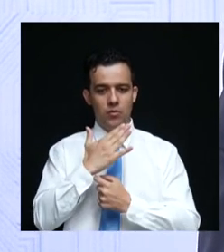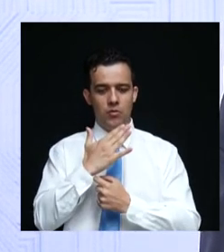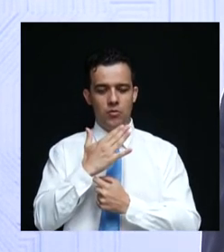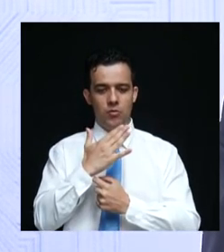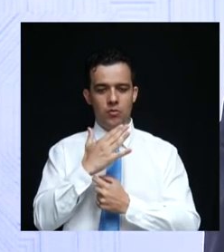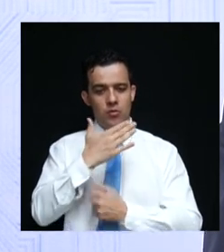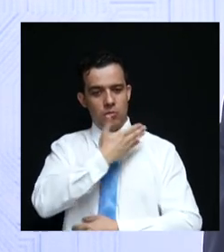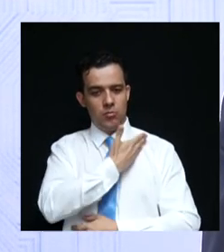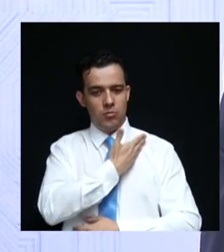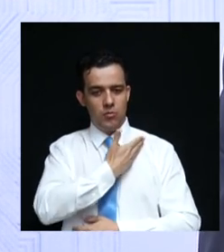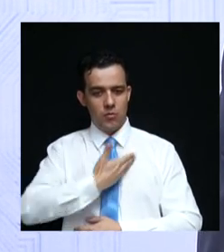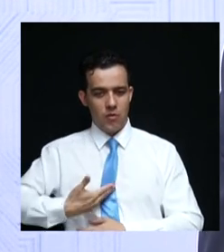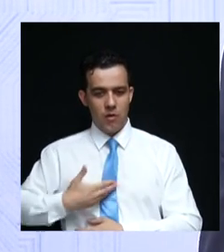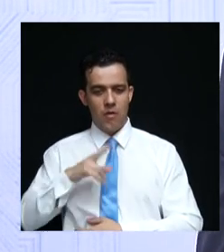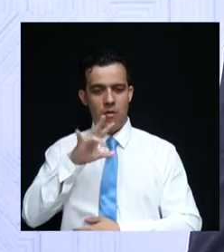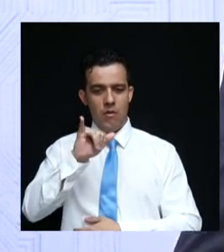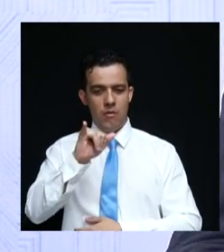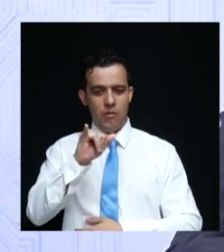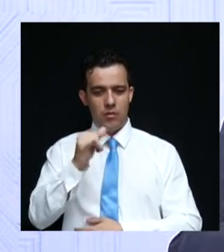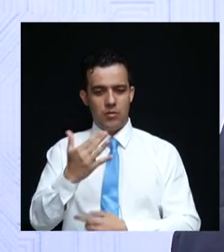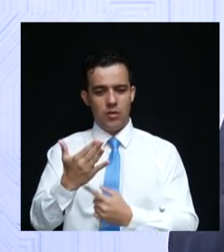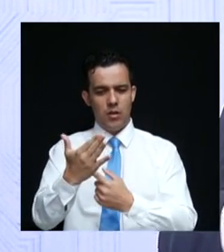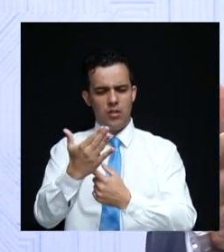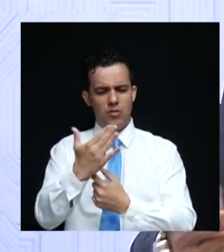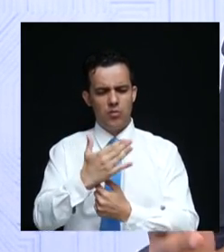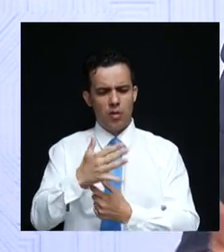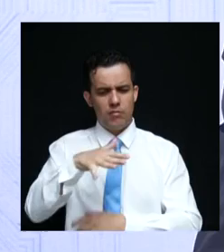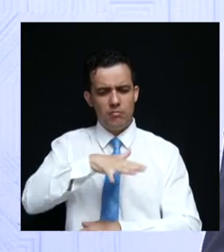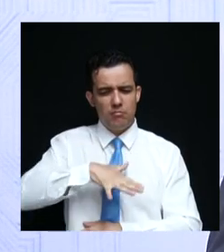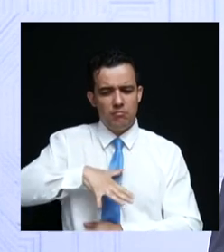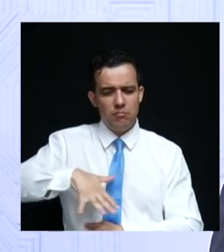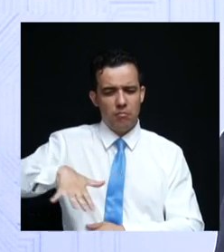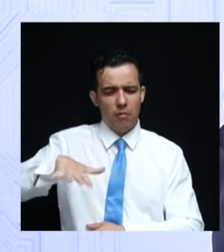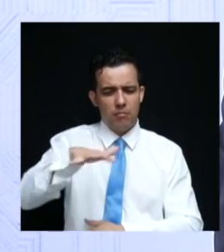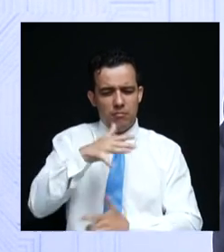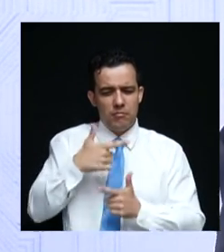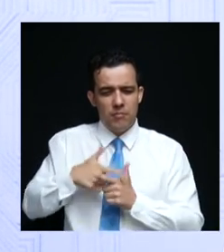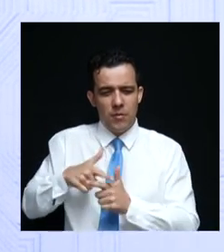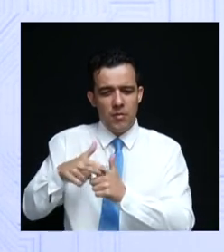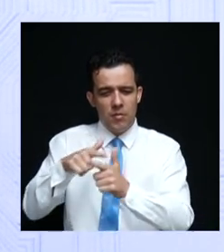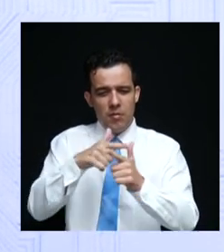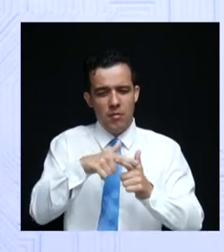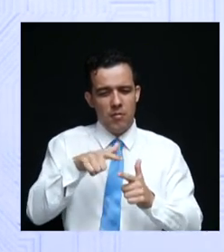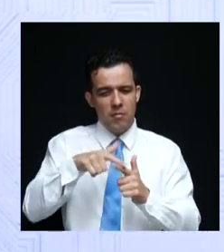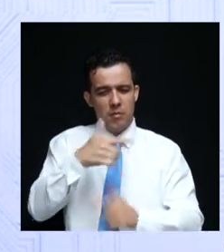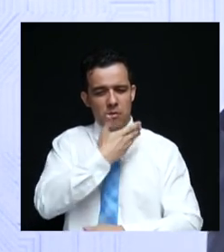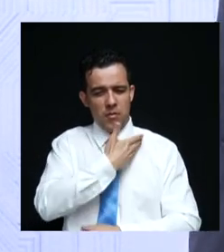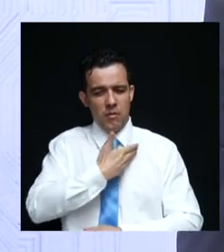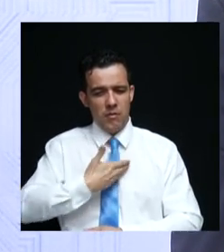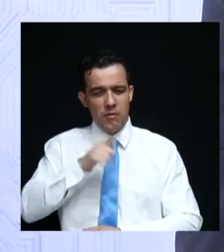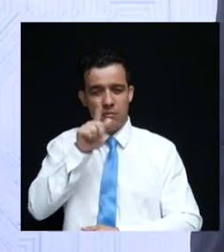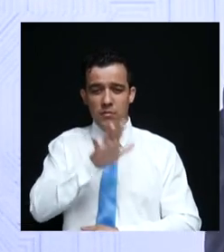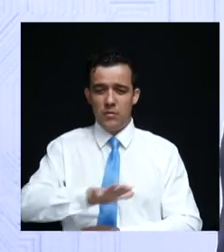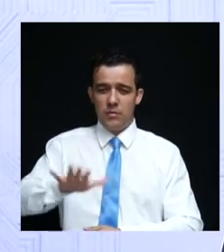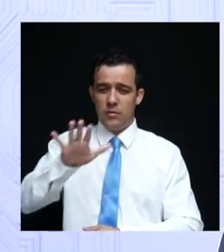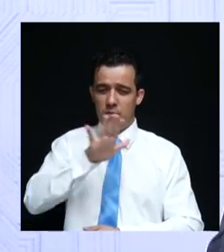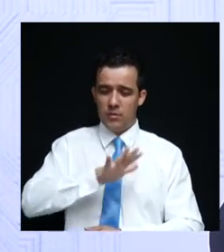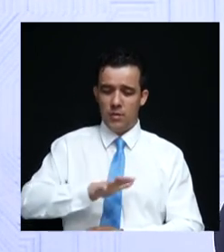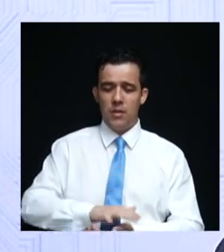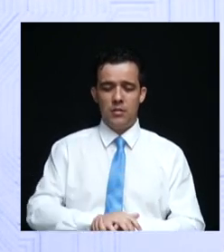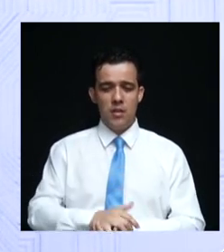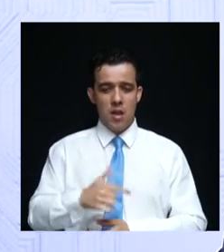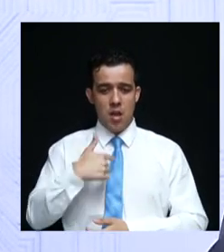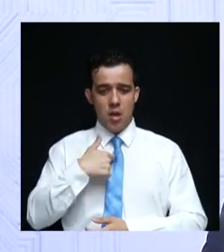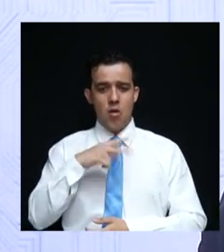vai nos ajudar a poder resolver tantos problemas no Estado de Goiás, que eu vou